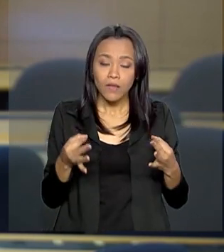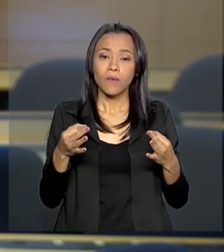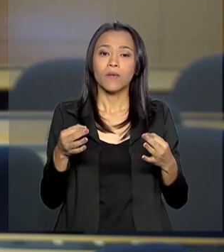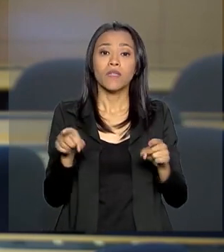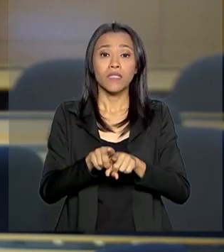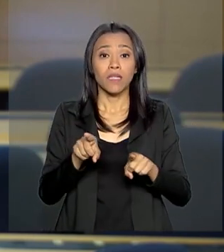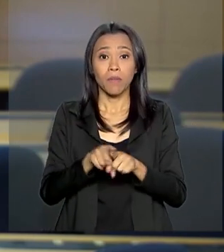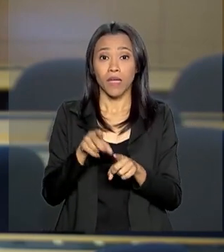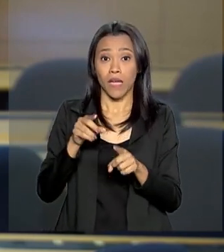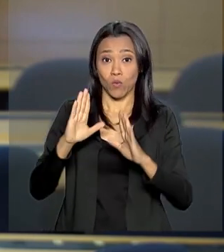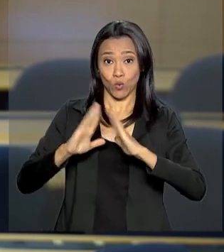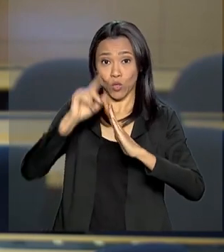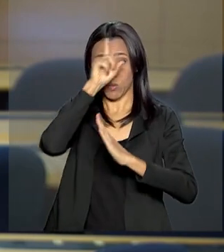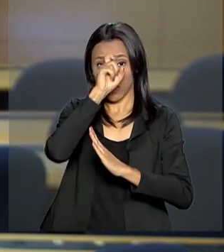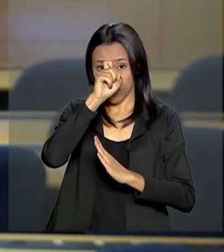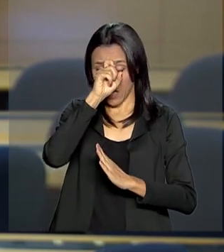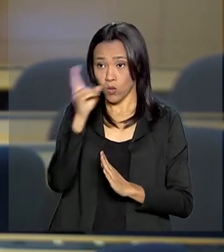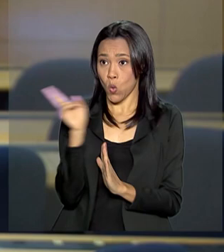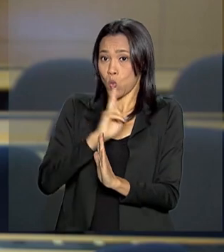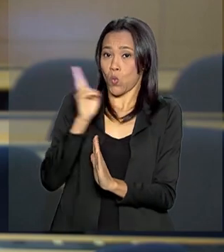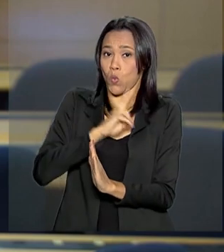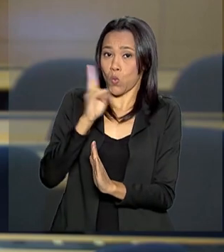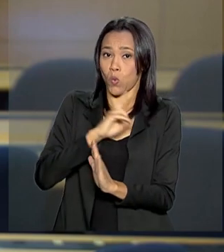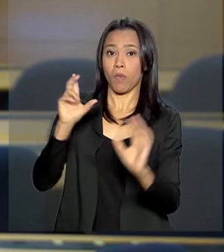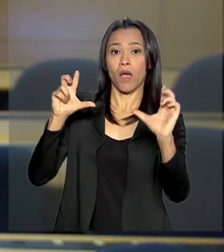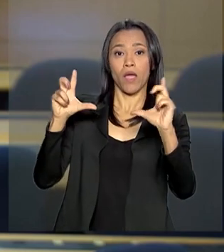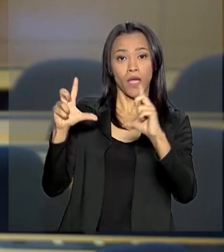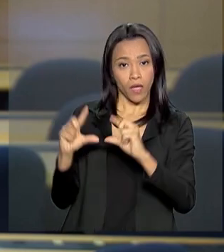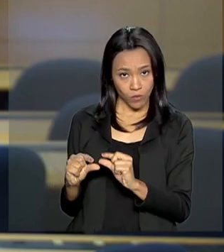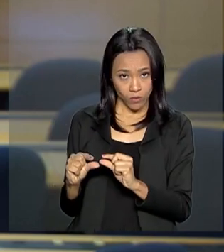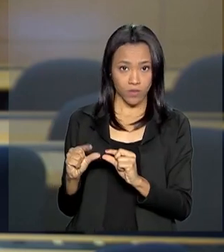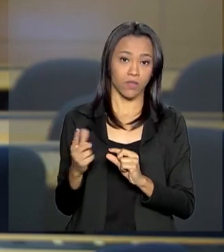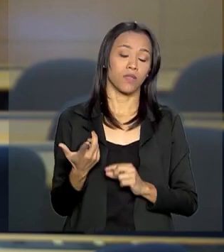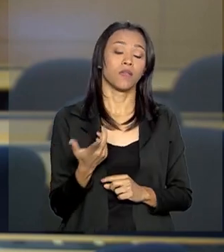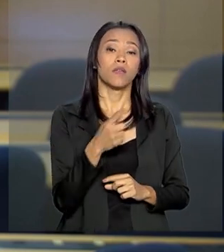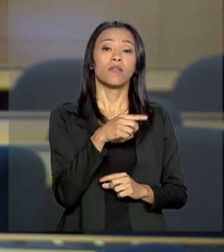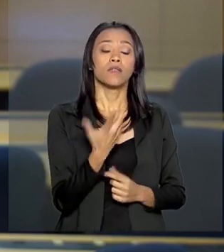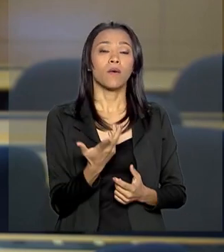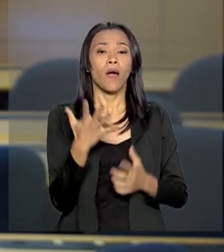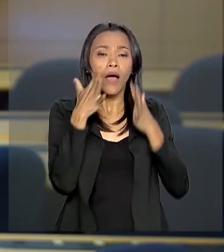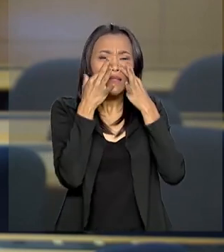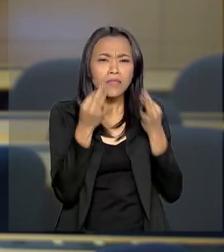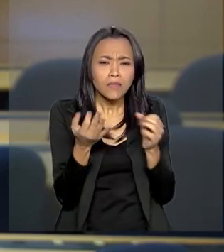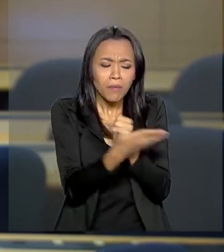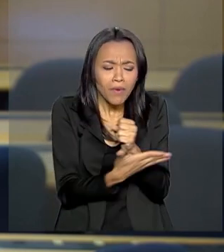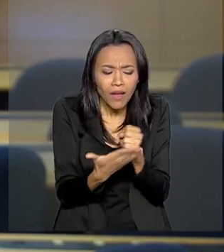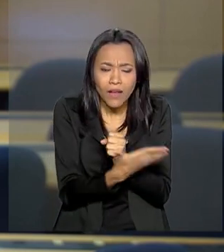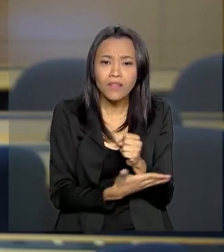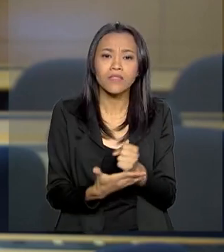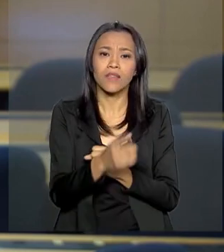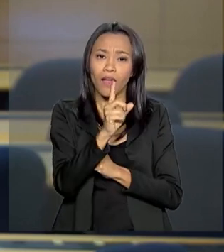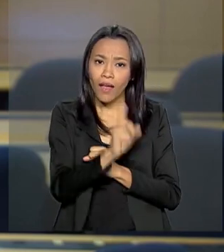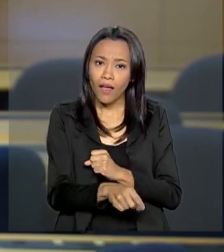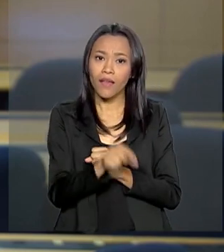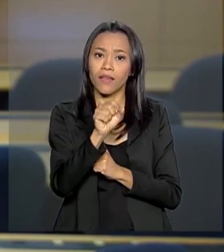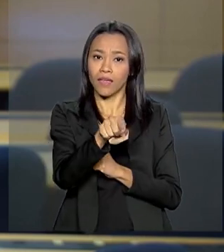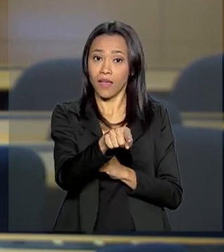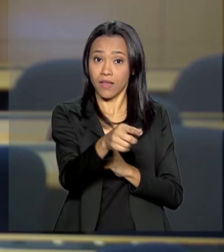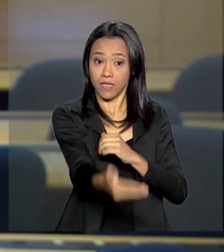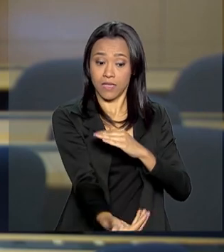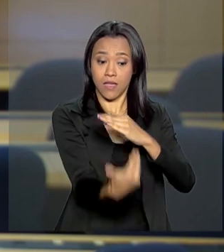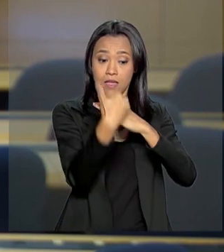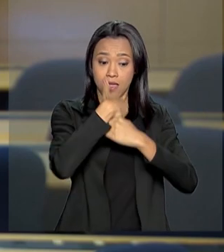as emergências. A atenção primária ou atenção básica em saúde é a porta de entrada dos usuários